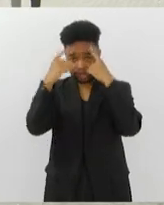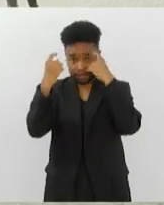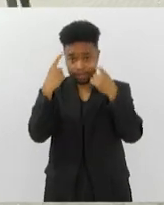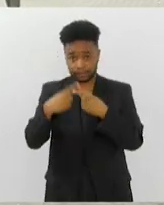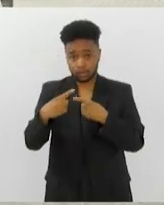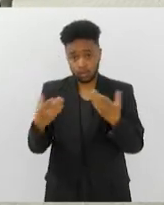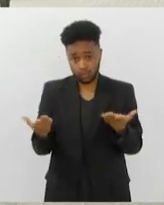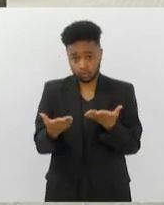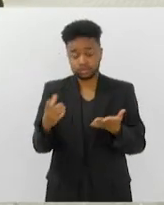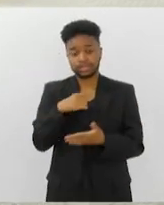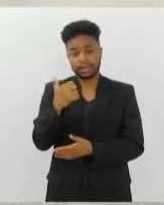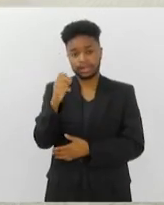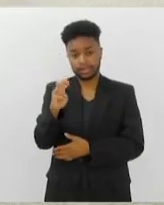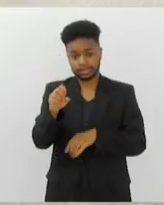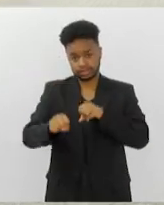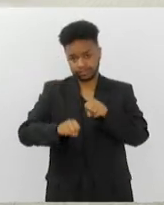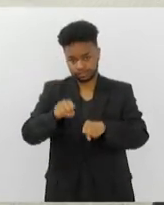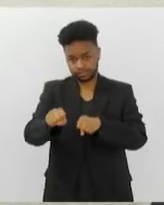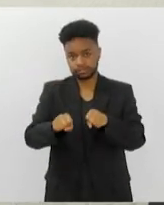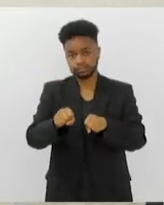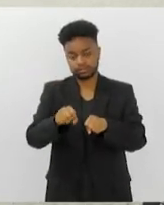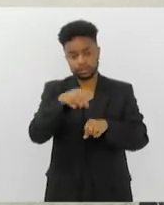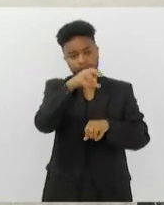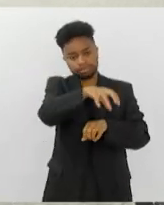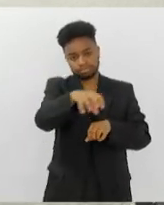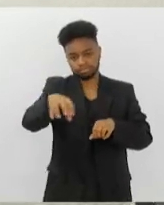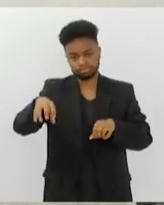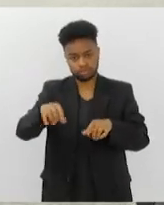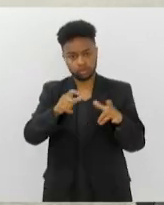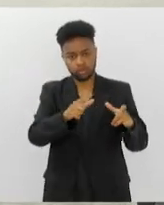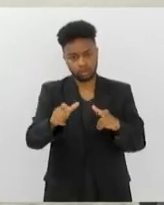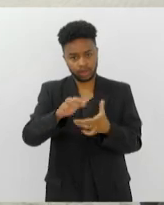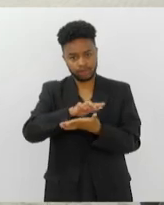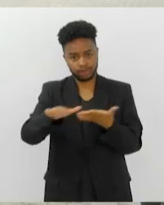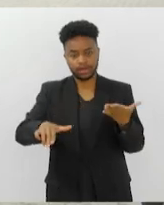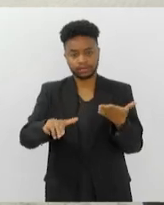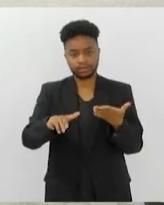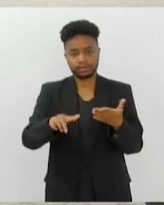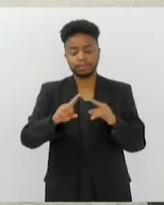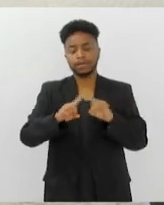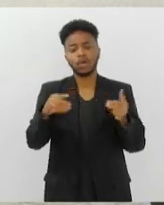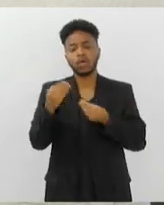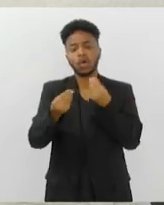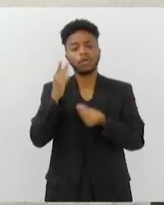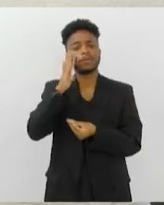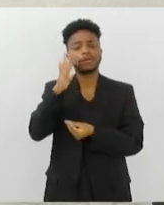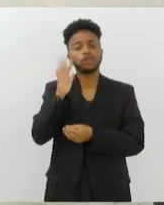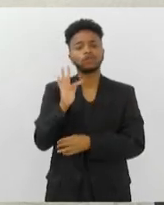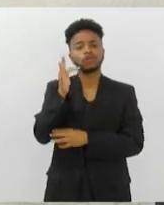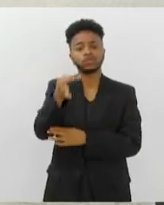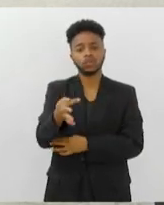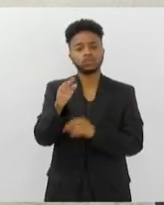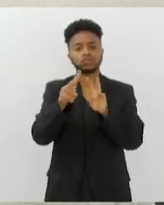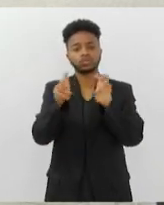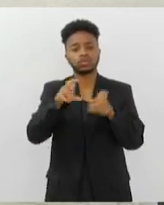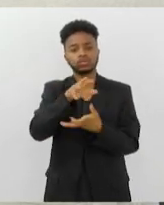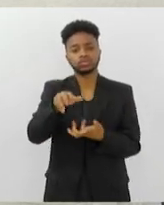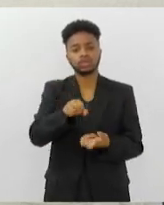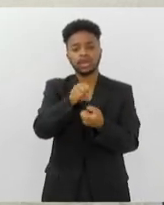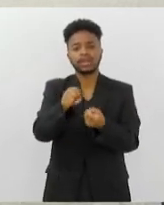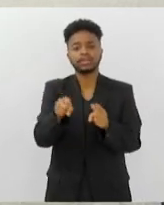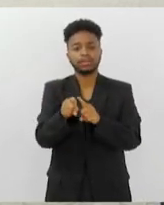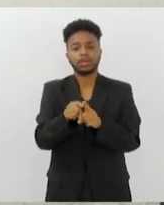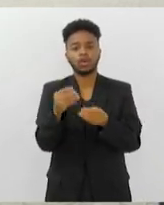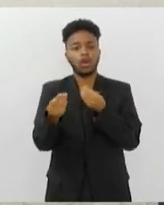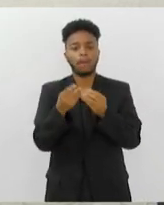você conta com 15 bicicletas espalhadas aqui pelo Rio de Janeiro. Qual a sua perspectiva para o futuro em relação à sustentabilidade e também